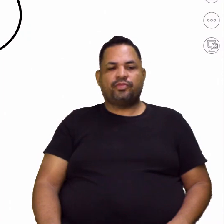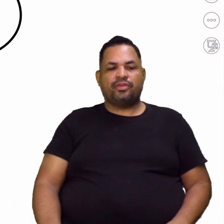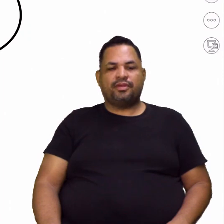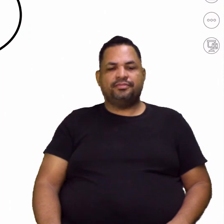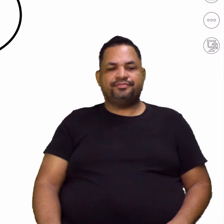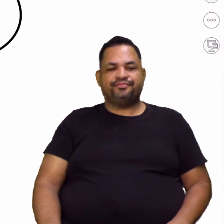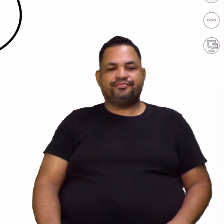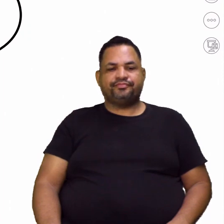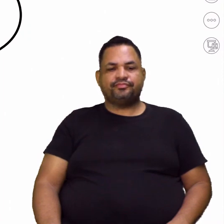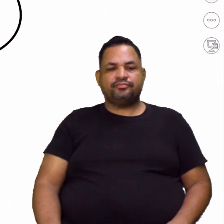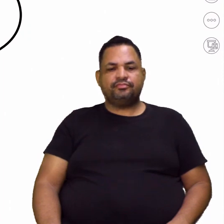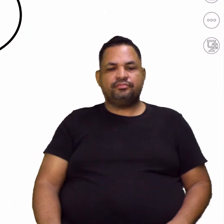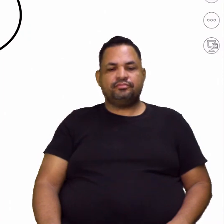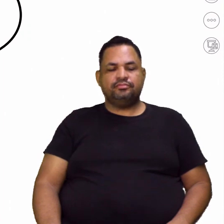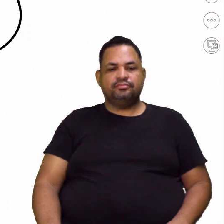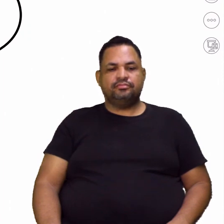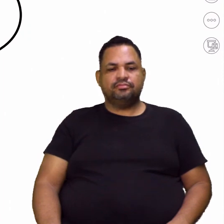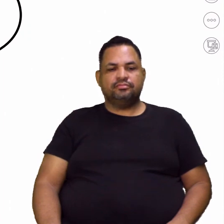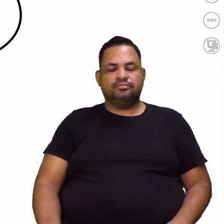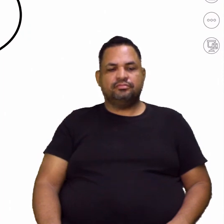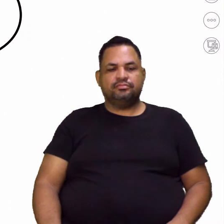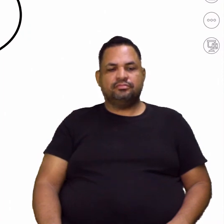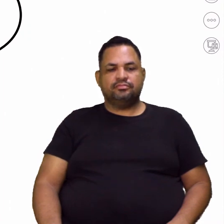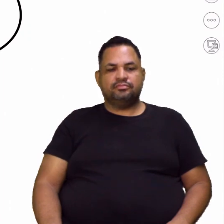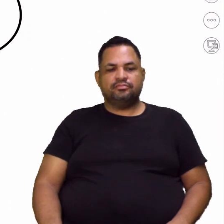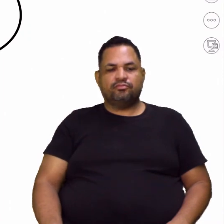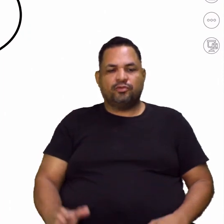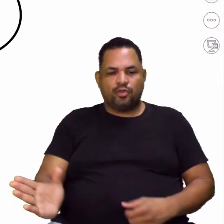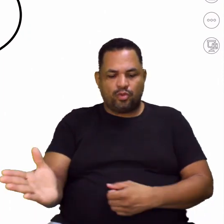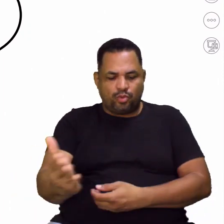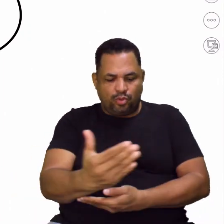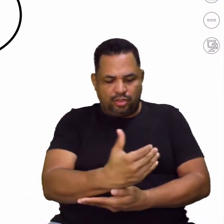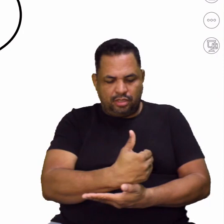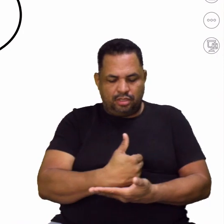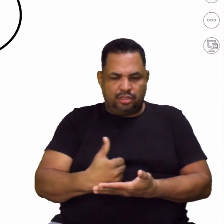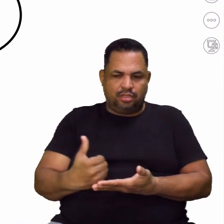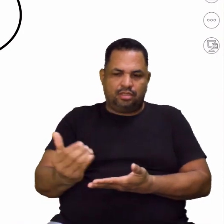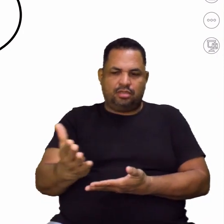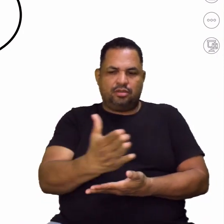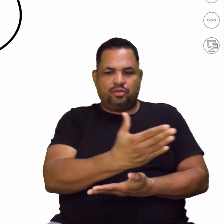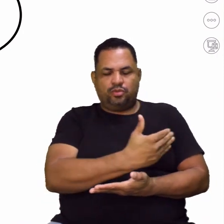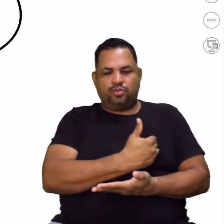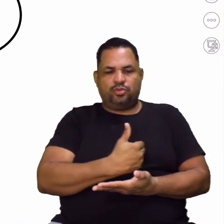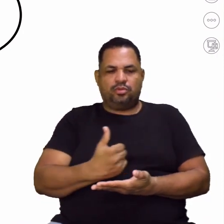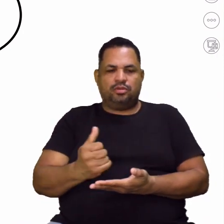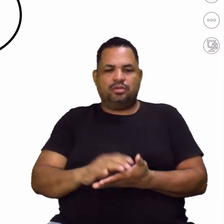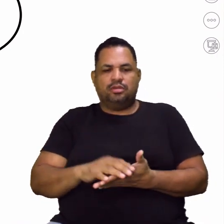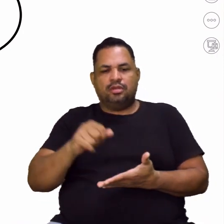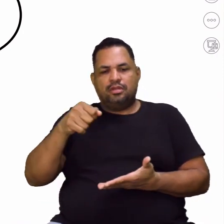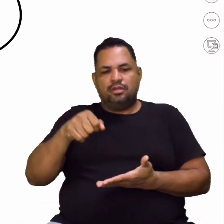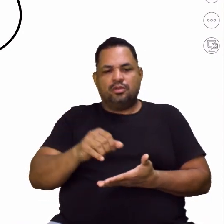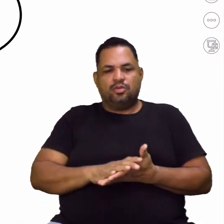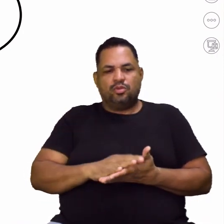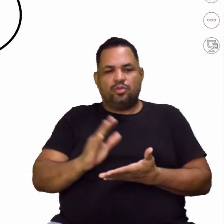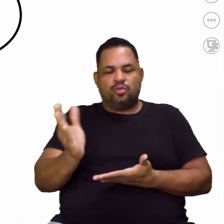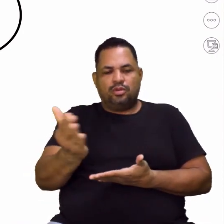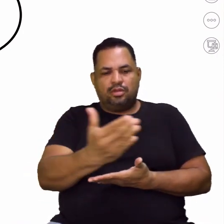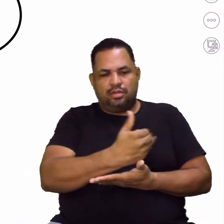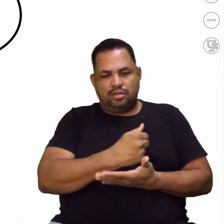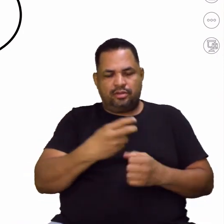colher, né? E colher. Ó, colher, verbo,